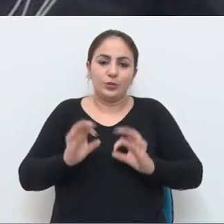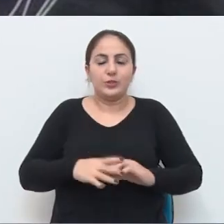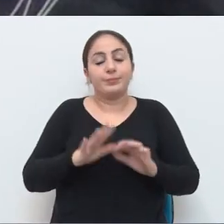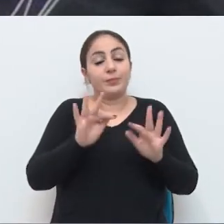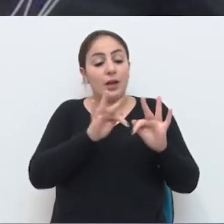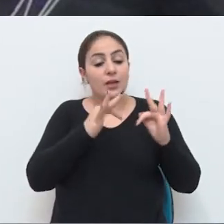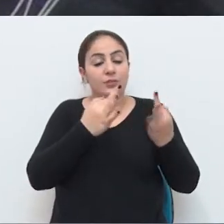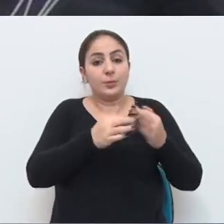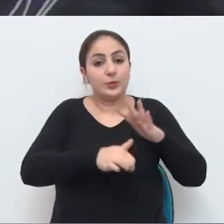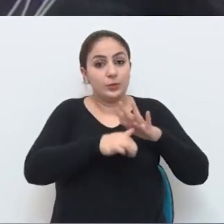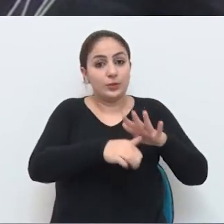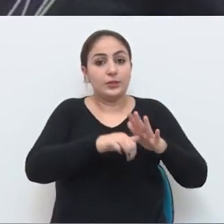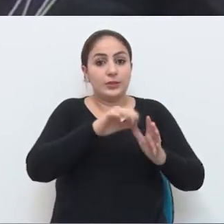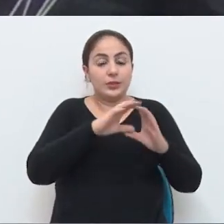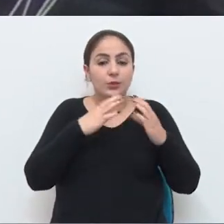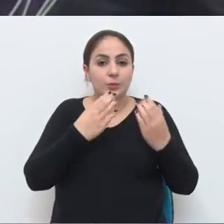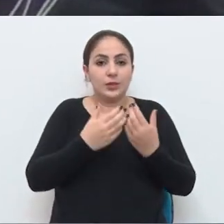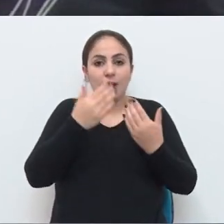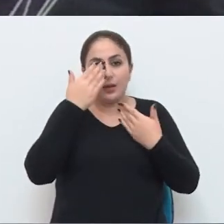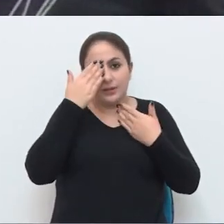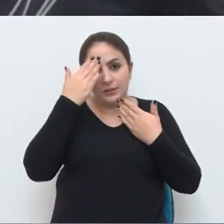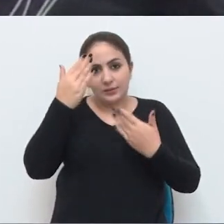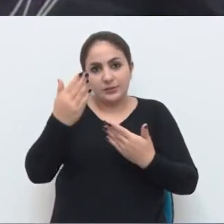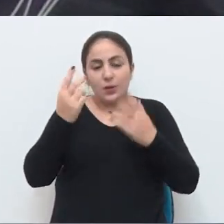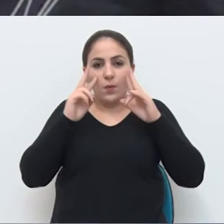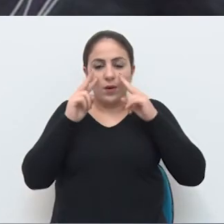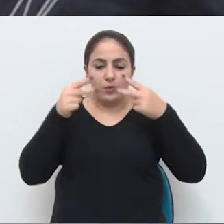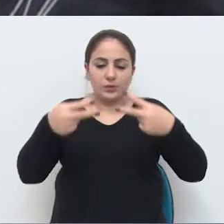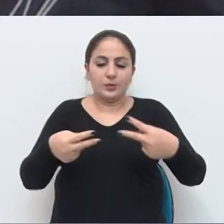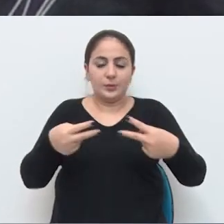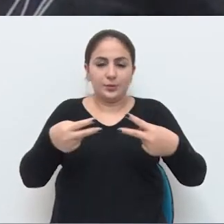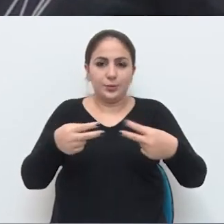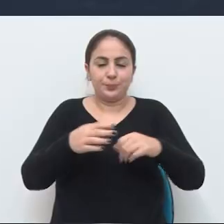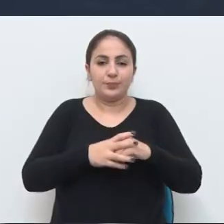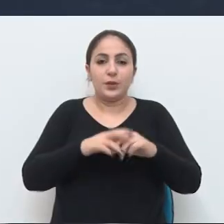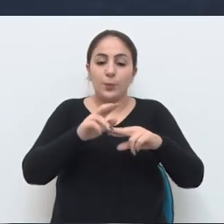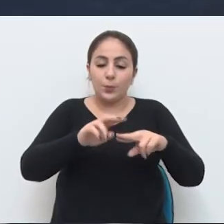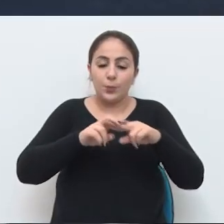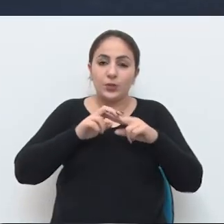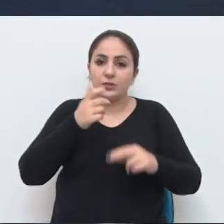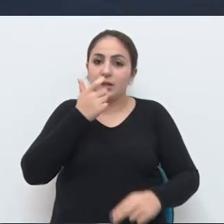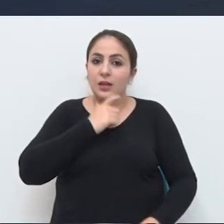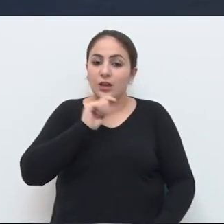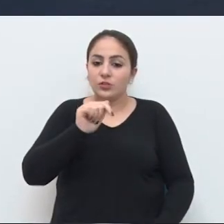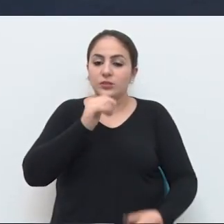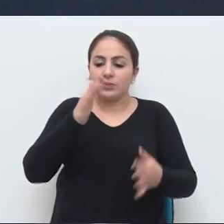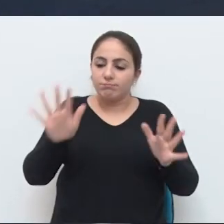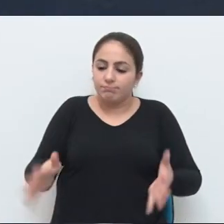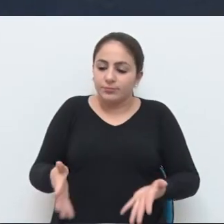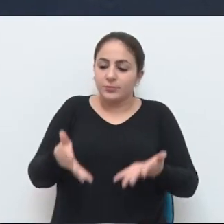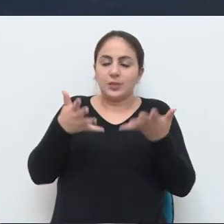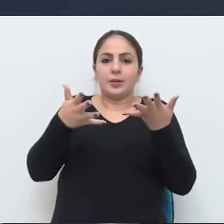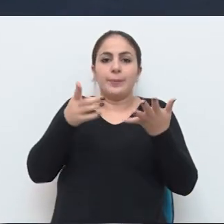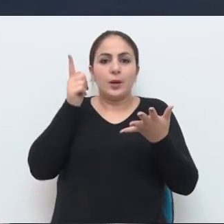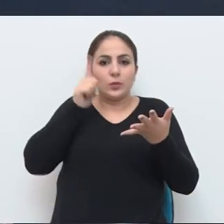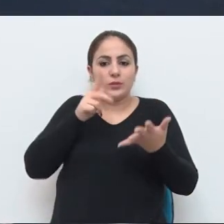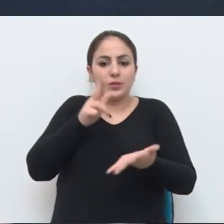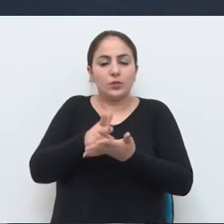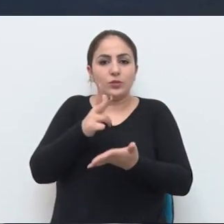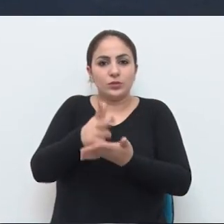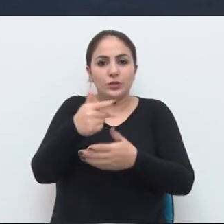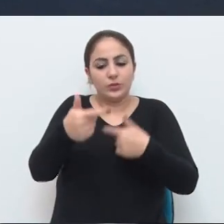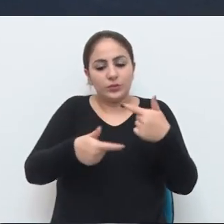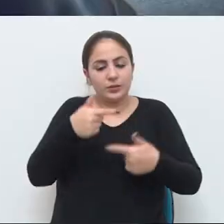A família do líder comunitário agradeceu o reconhecimento. Para eles, este é um incentivo para dar